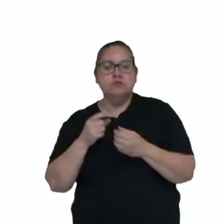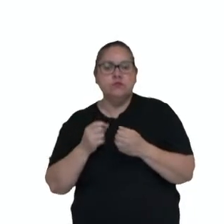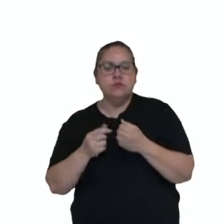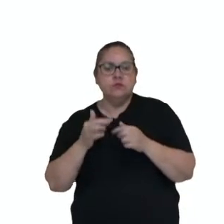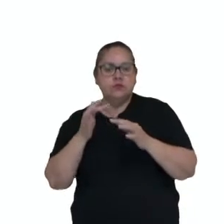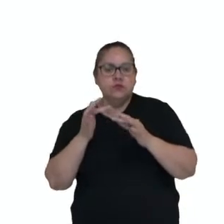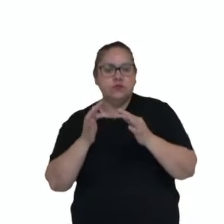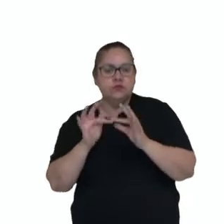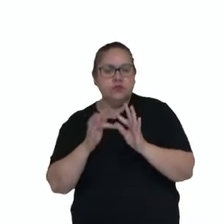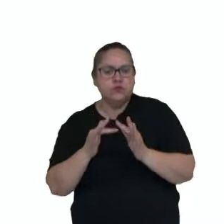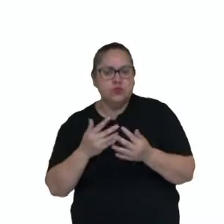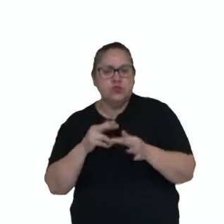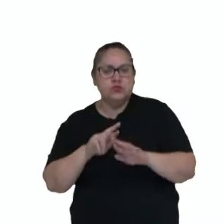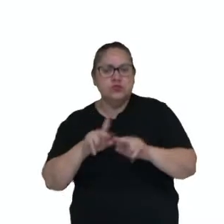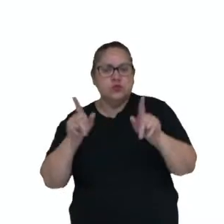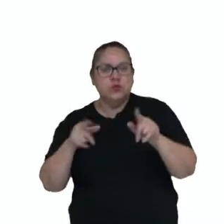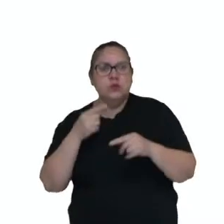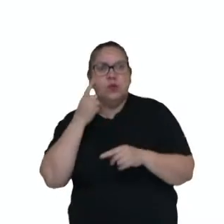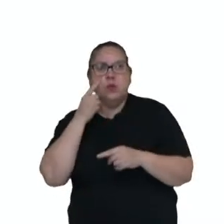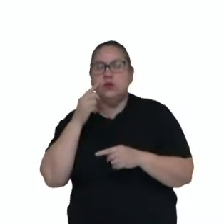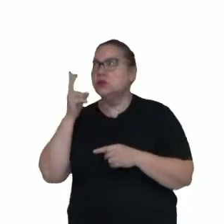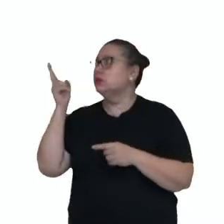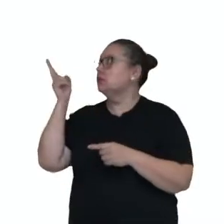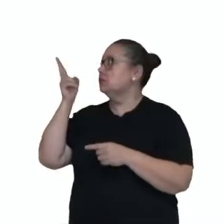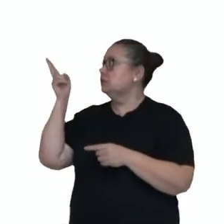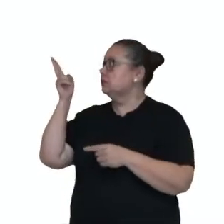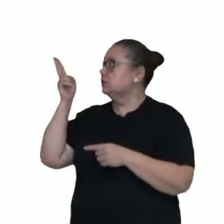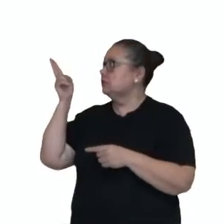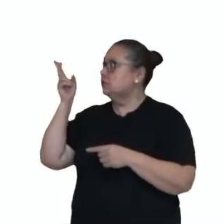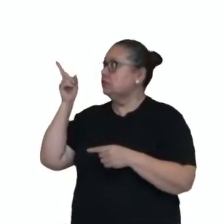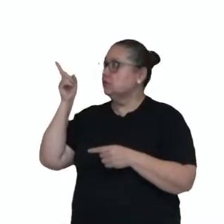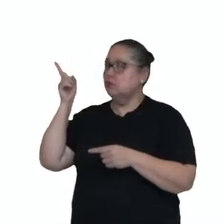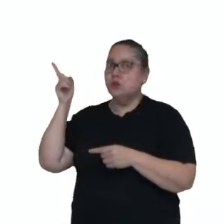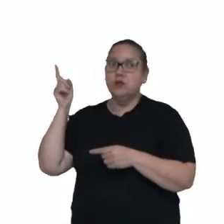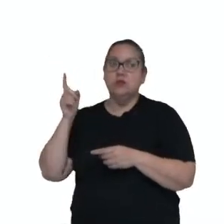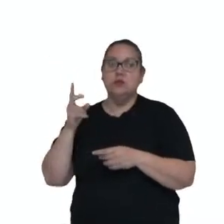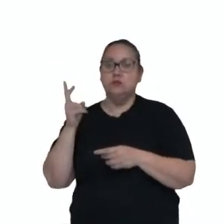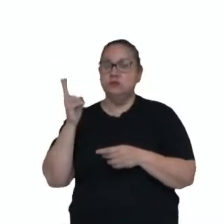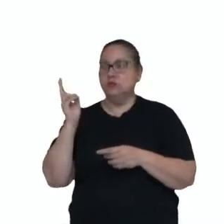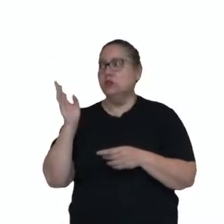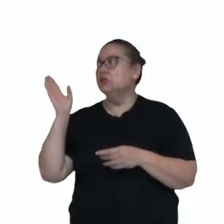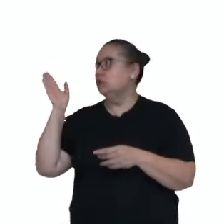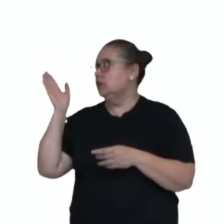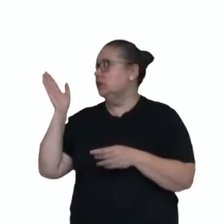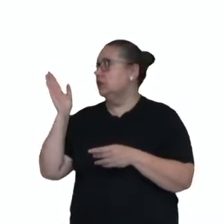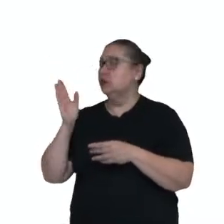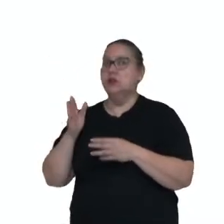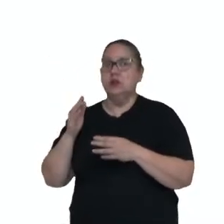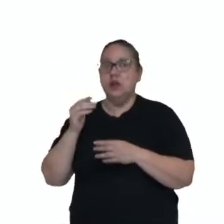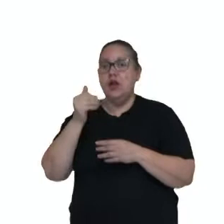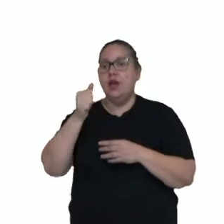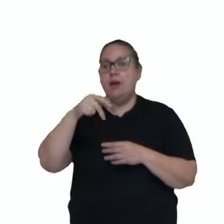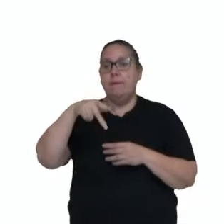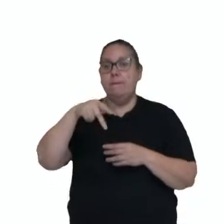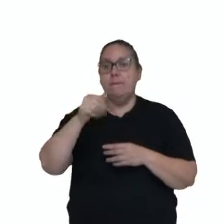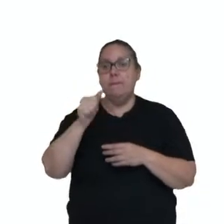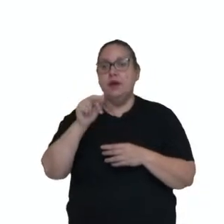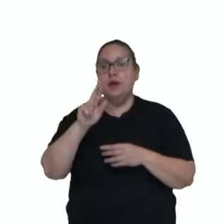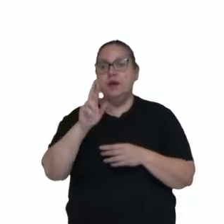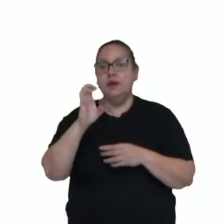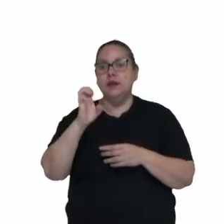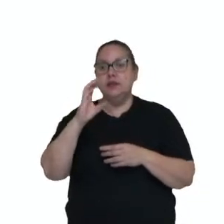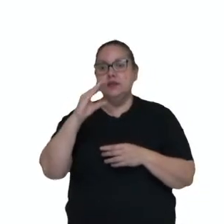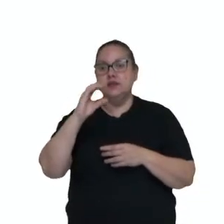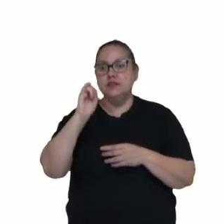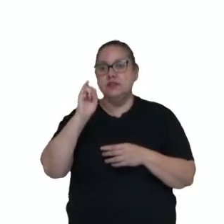funções diferentes. Olhando para essas duas imagens que aparecem aqui na tela, nós temos do lado direito da tela a Aparecida do Norte, no estado de São